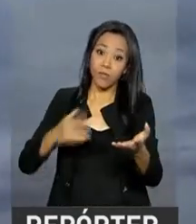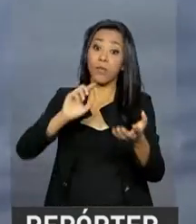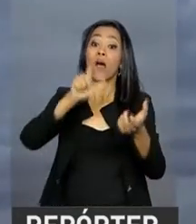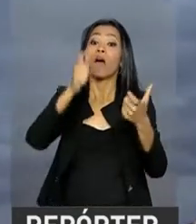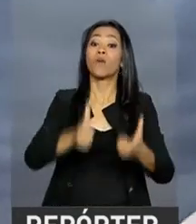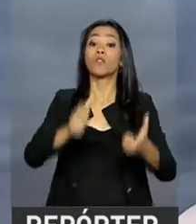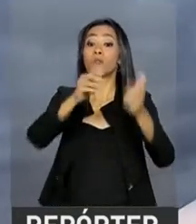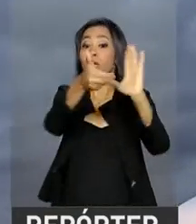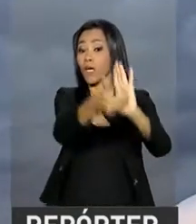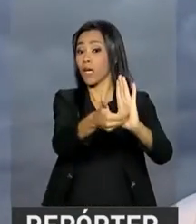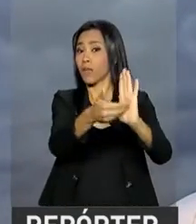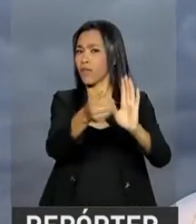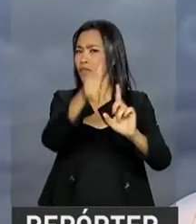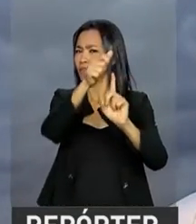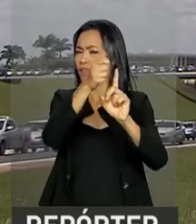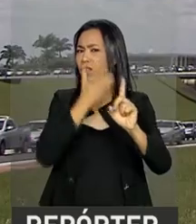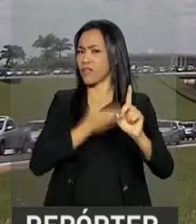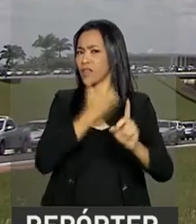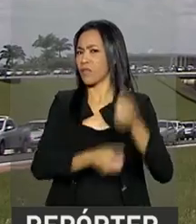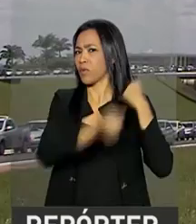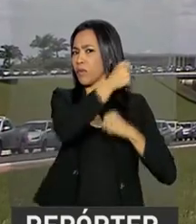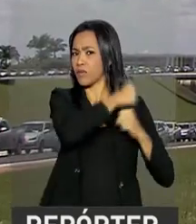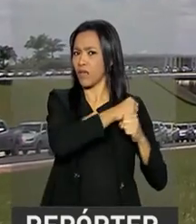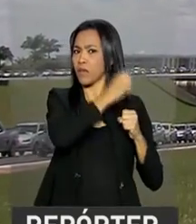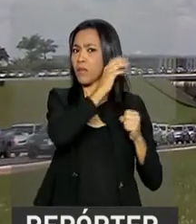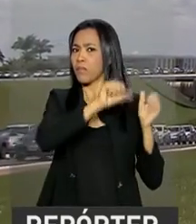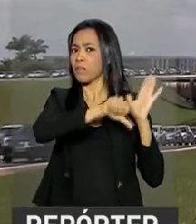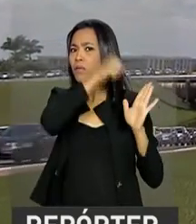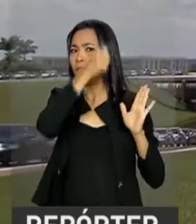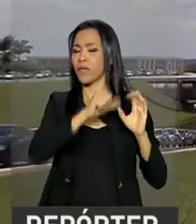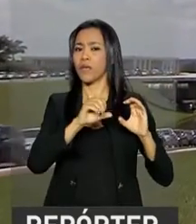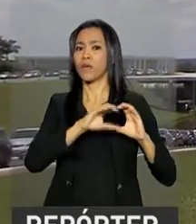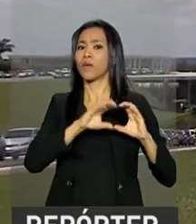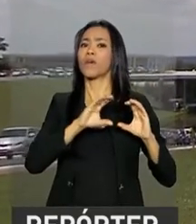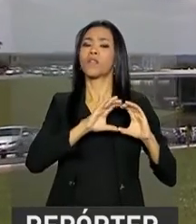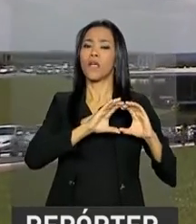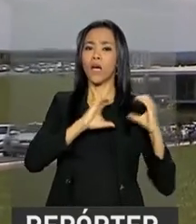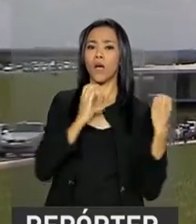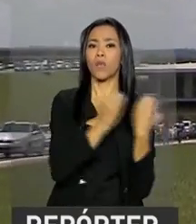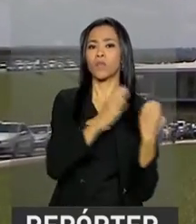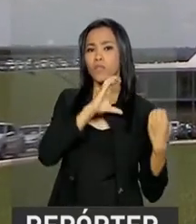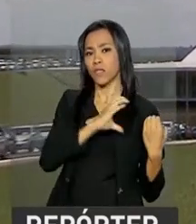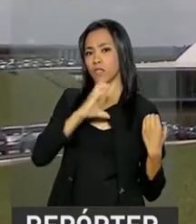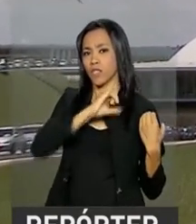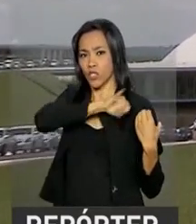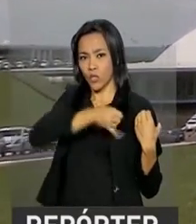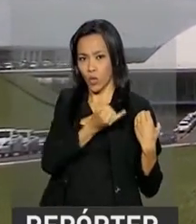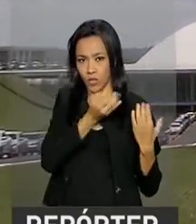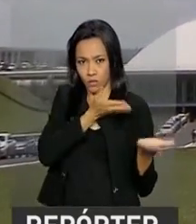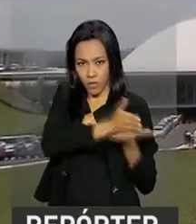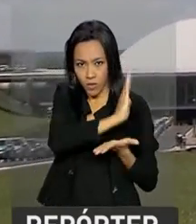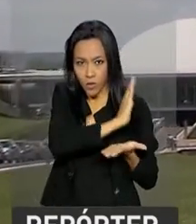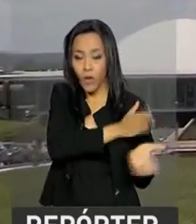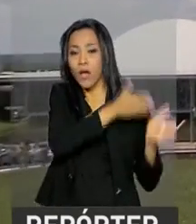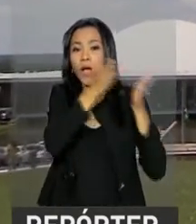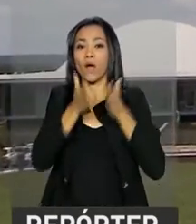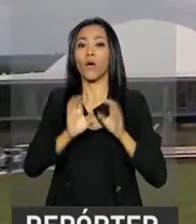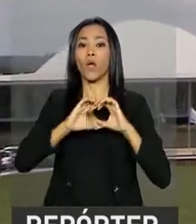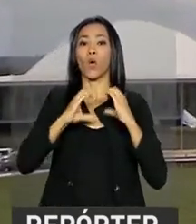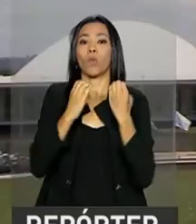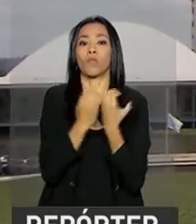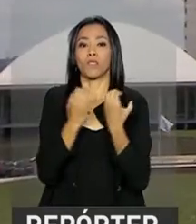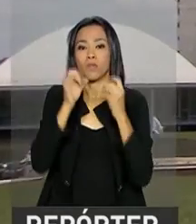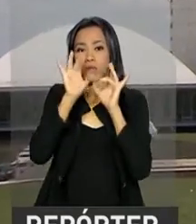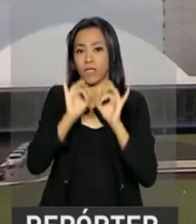dezembro do ano passado. Primeiro foi aprovada na Comissão de Constituição e Justiça. Agora está na Comissão Especial, que